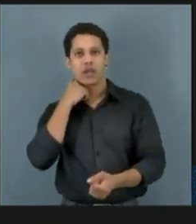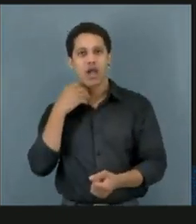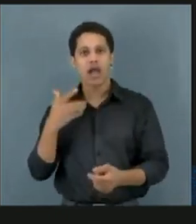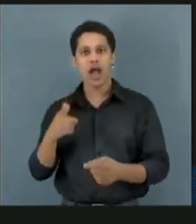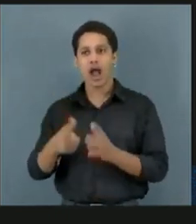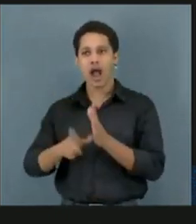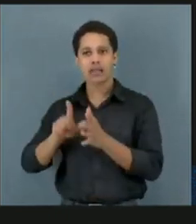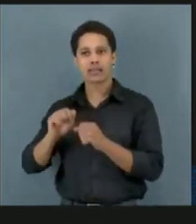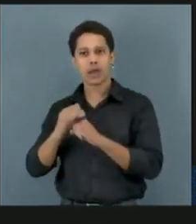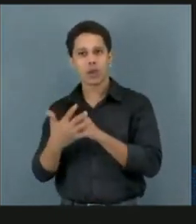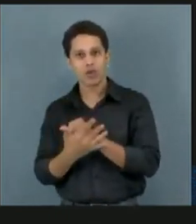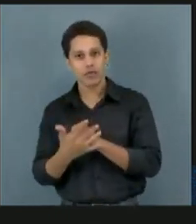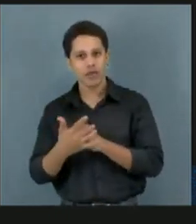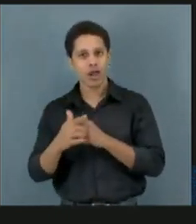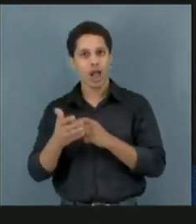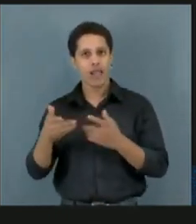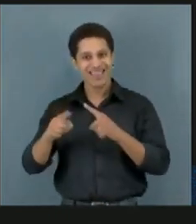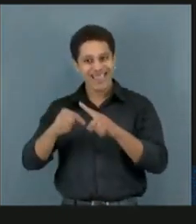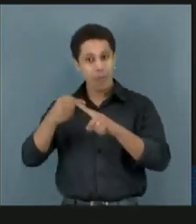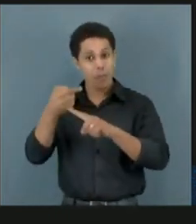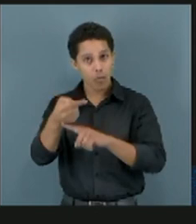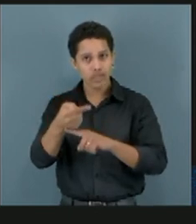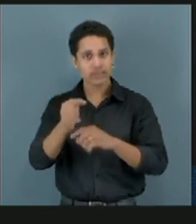25%, em si.